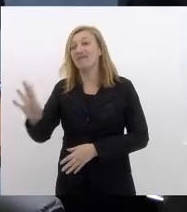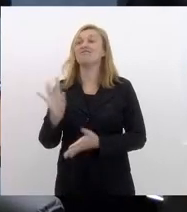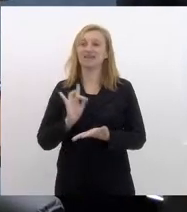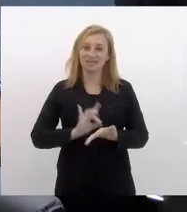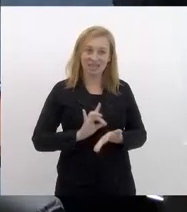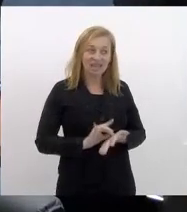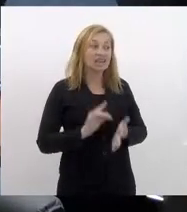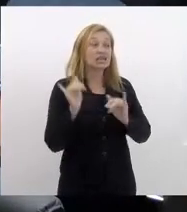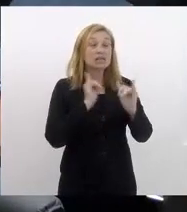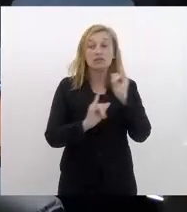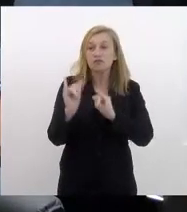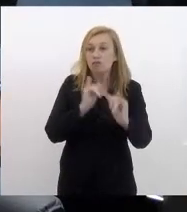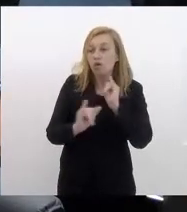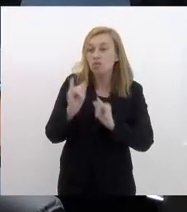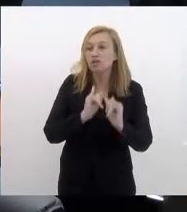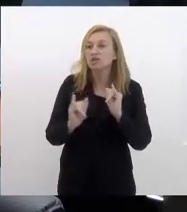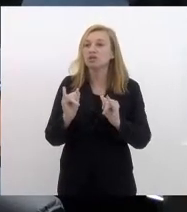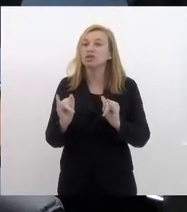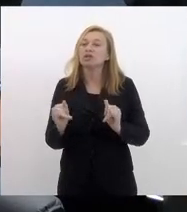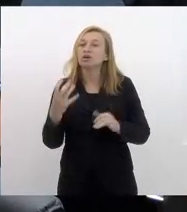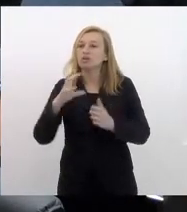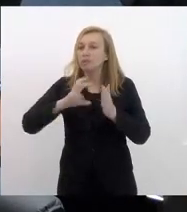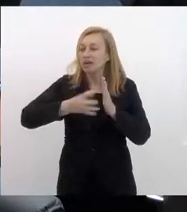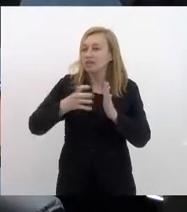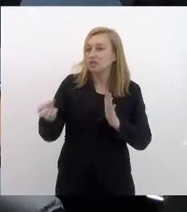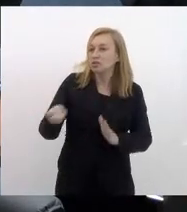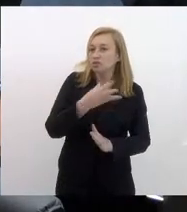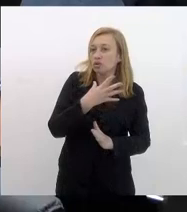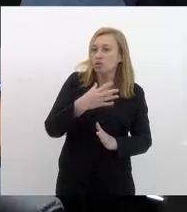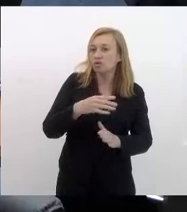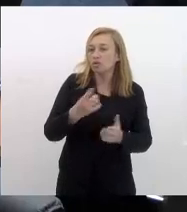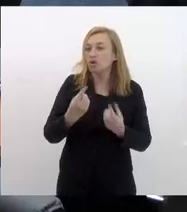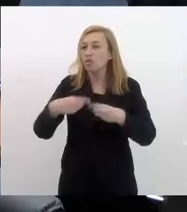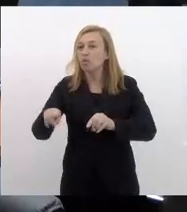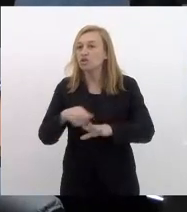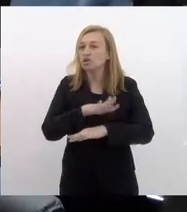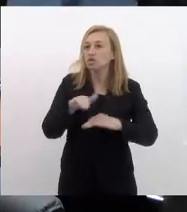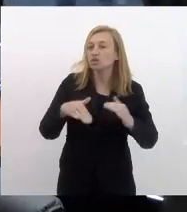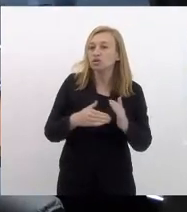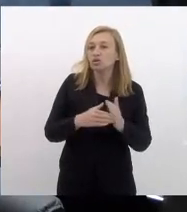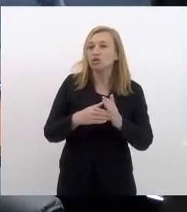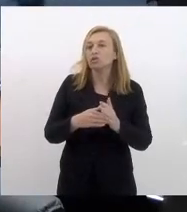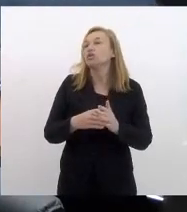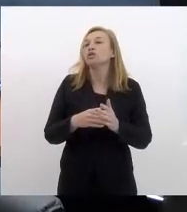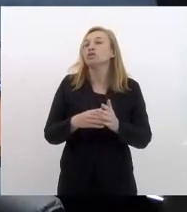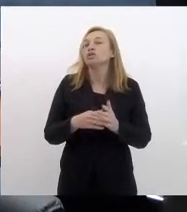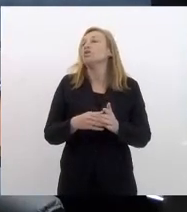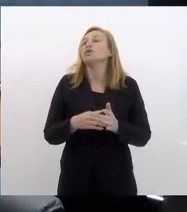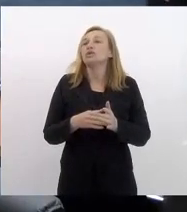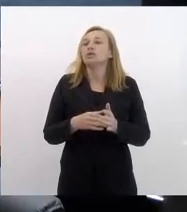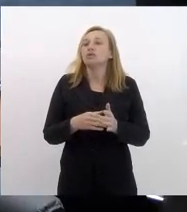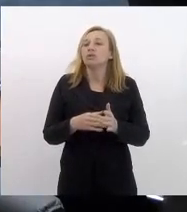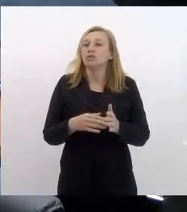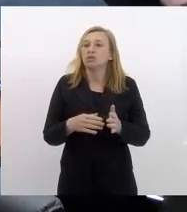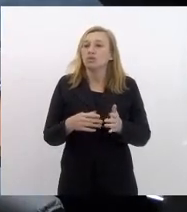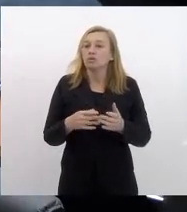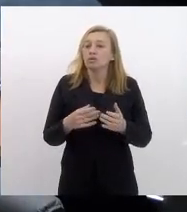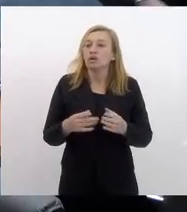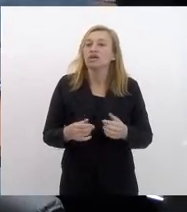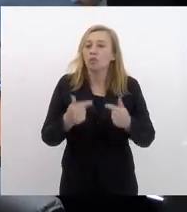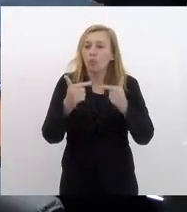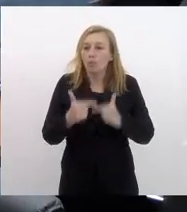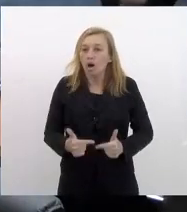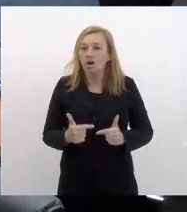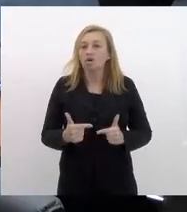informando que o novo se abstende de todos os projetos de resolução então não tem abstenção aí do